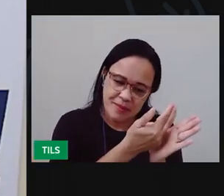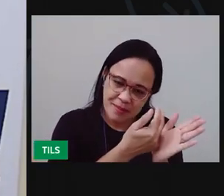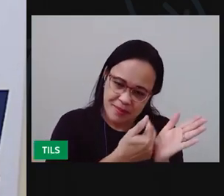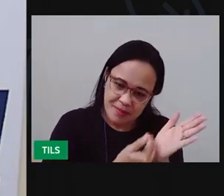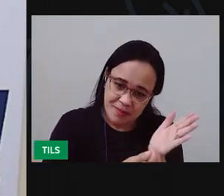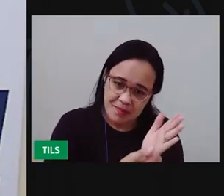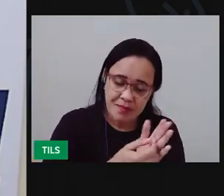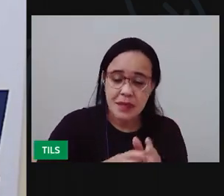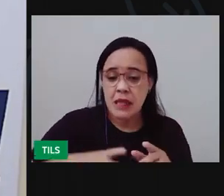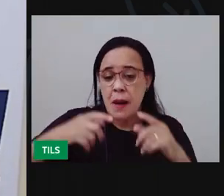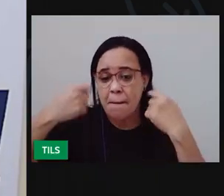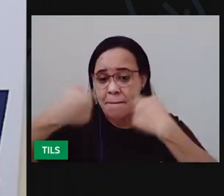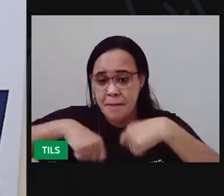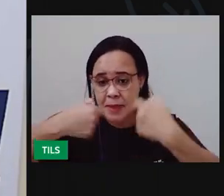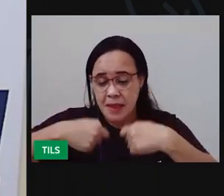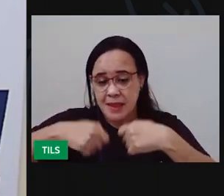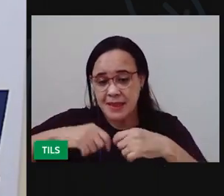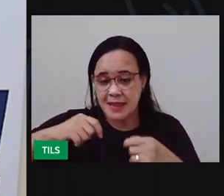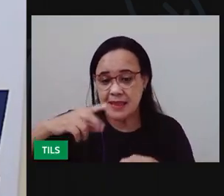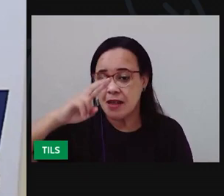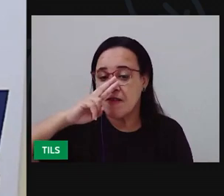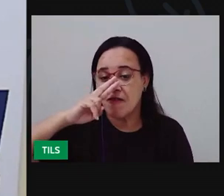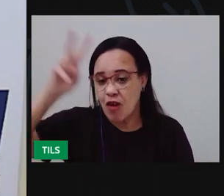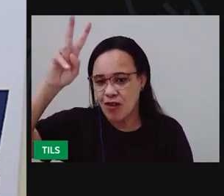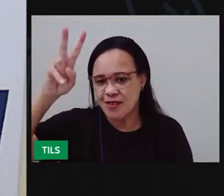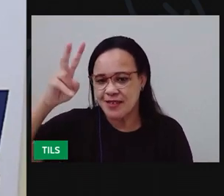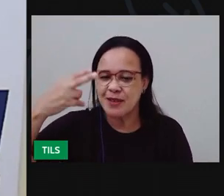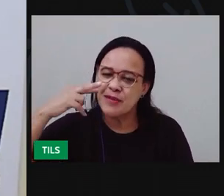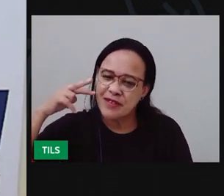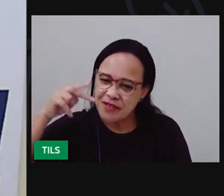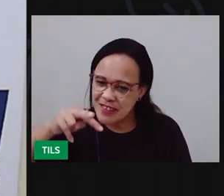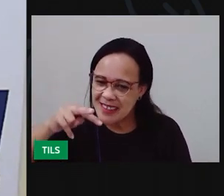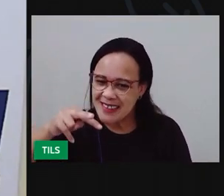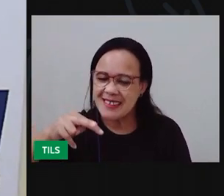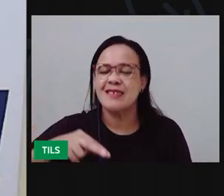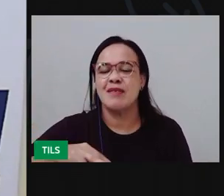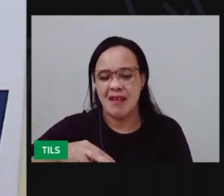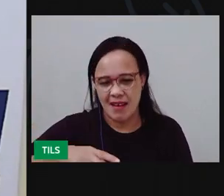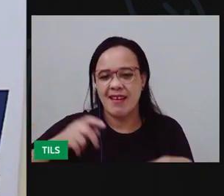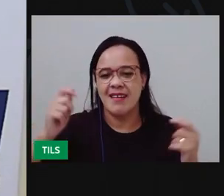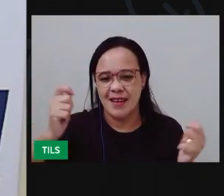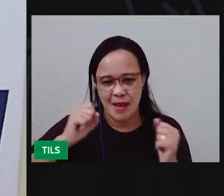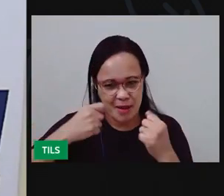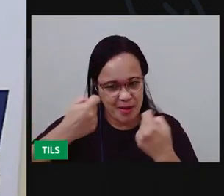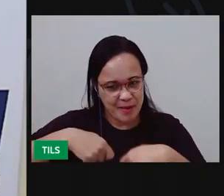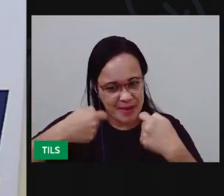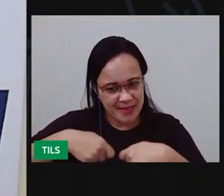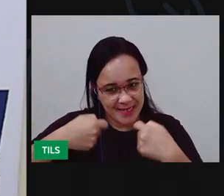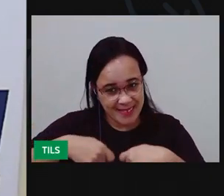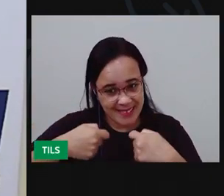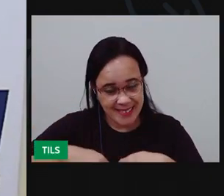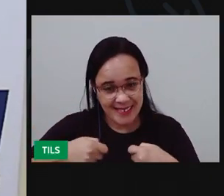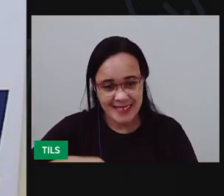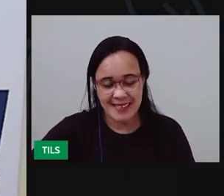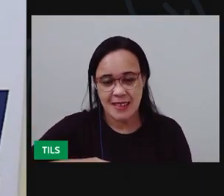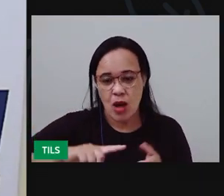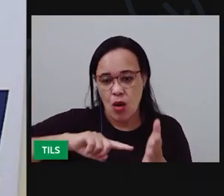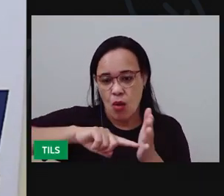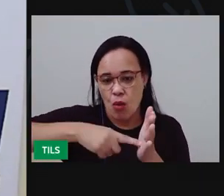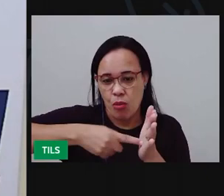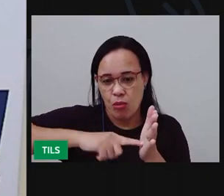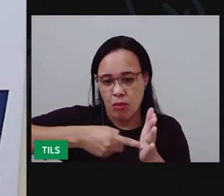marcas no isopor. Uma marca forte, mais funda,